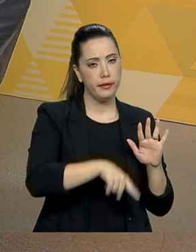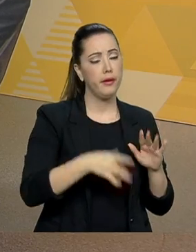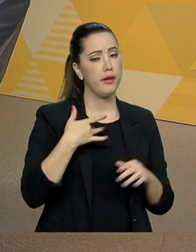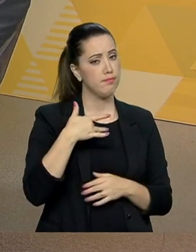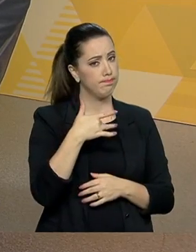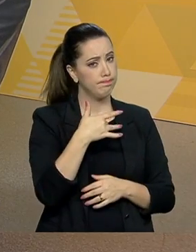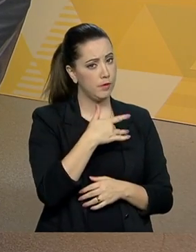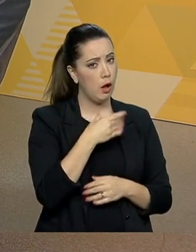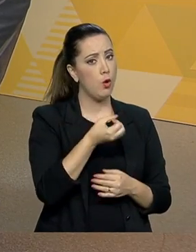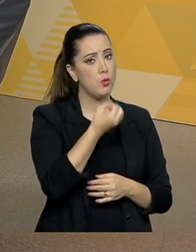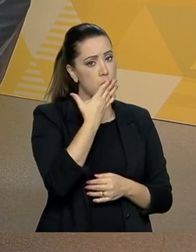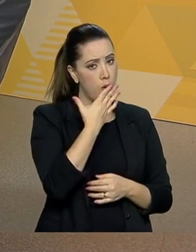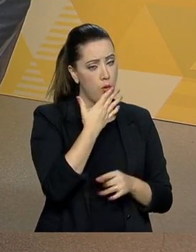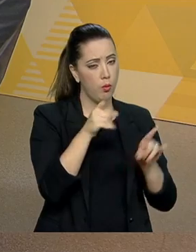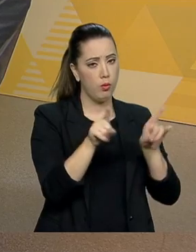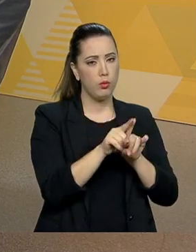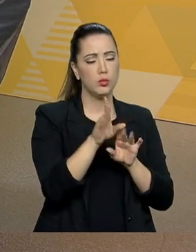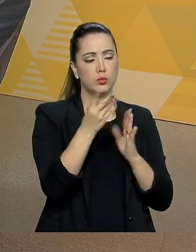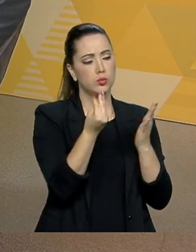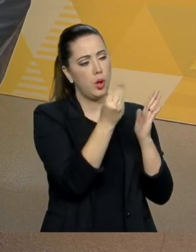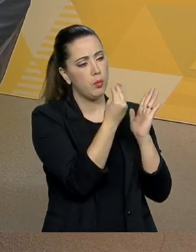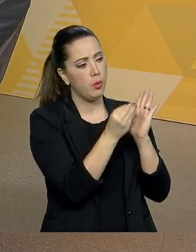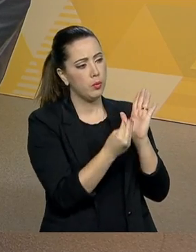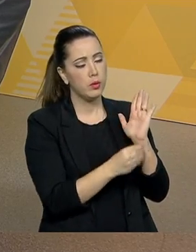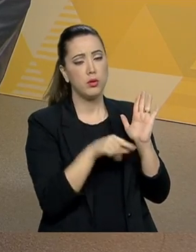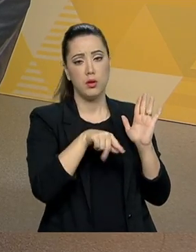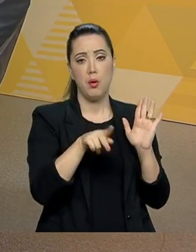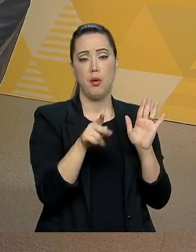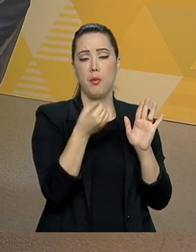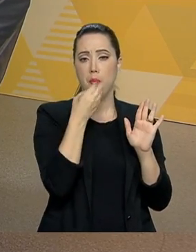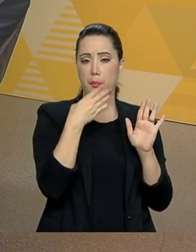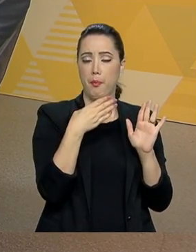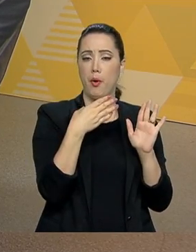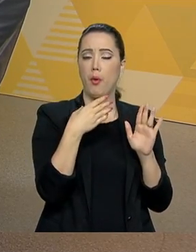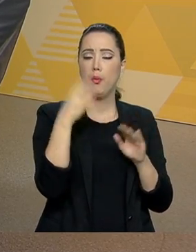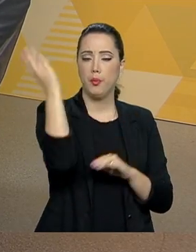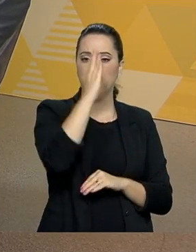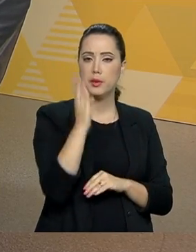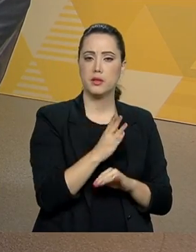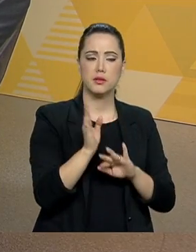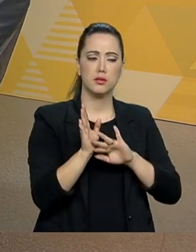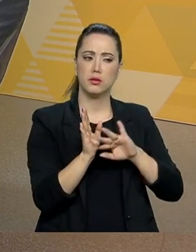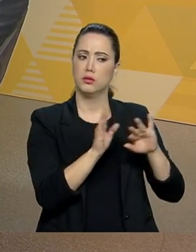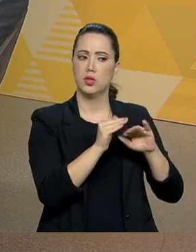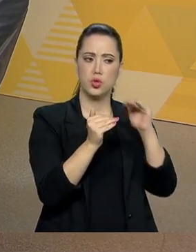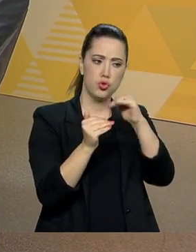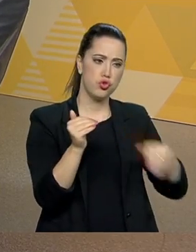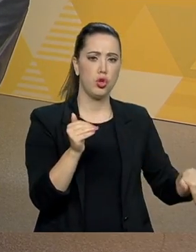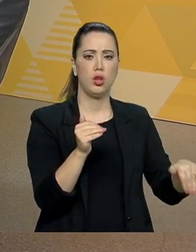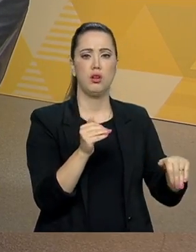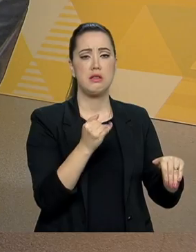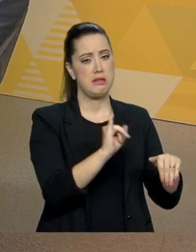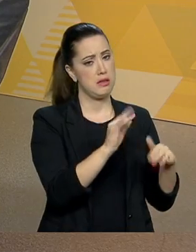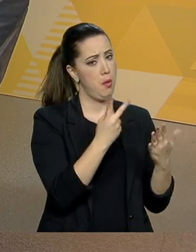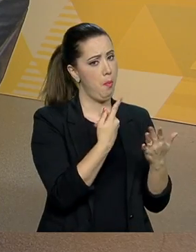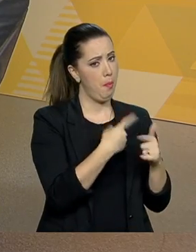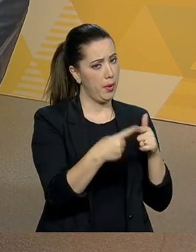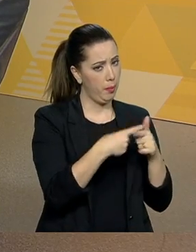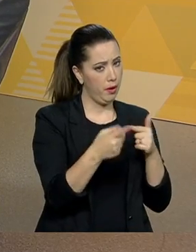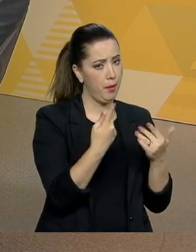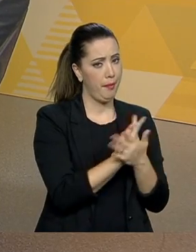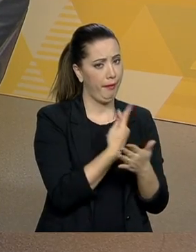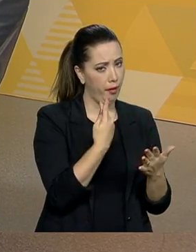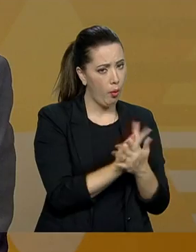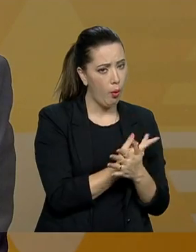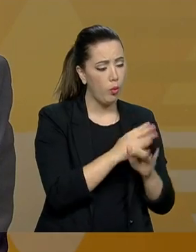sadio, ajustado, ou customizado aqui no país e deixar de lado o que deu errado. Até porque nós temos uma curva de aprendizado de pelo menos